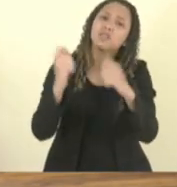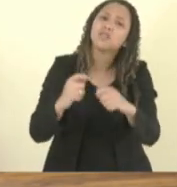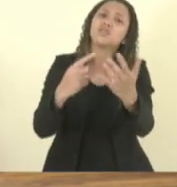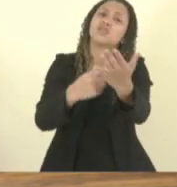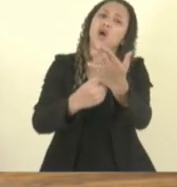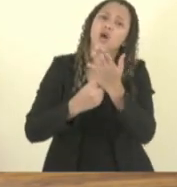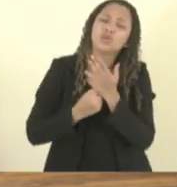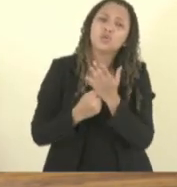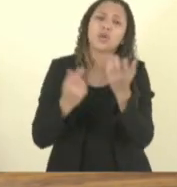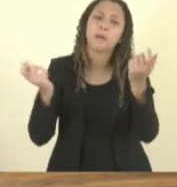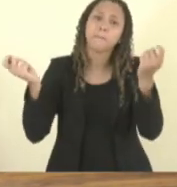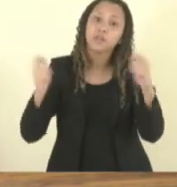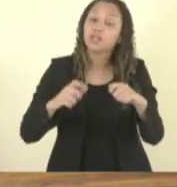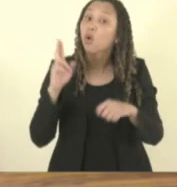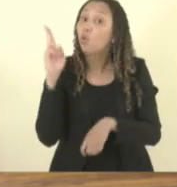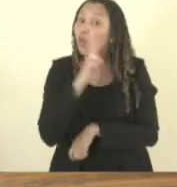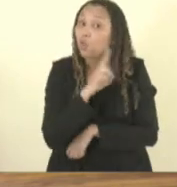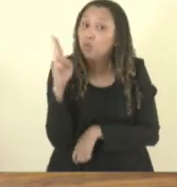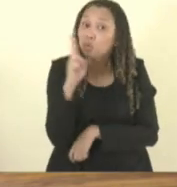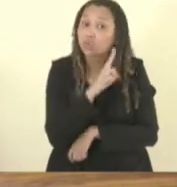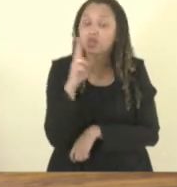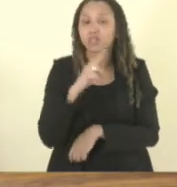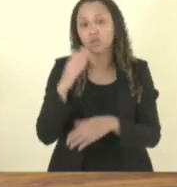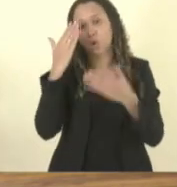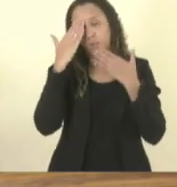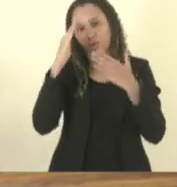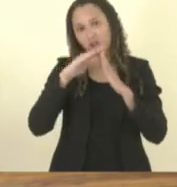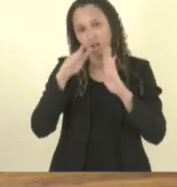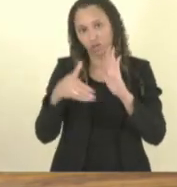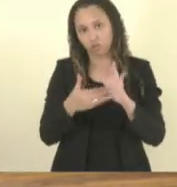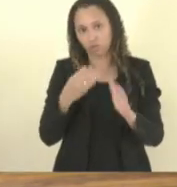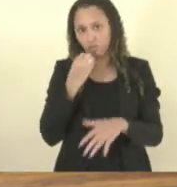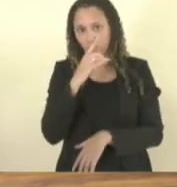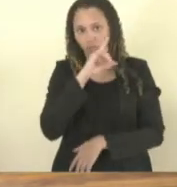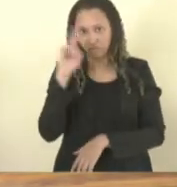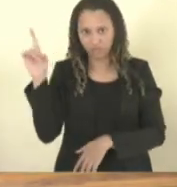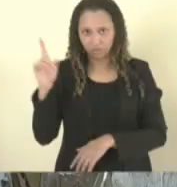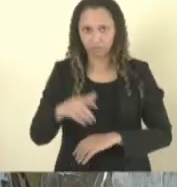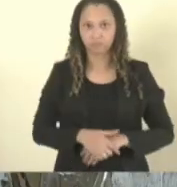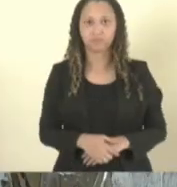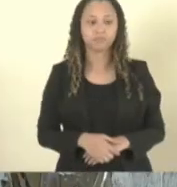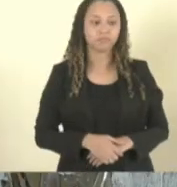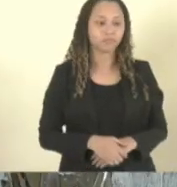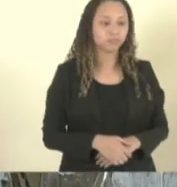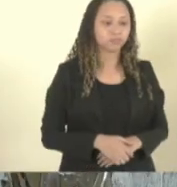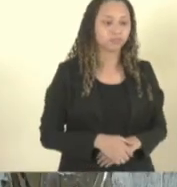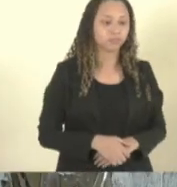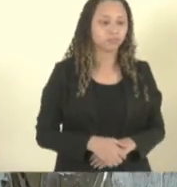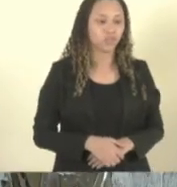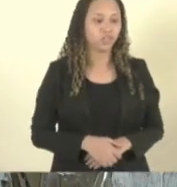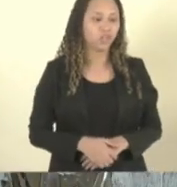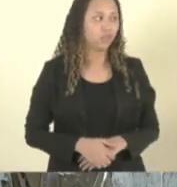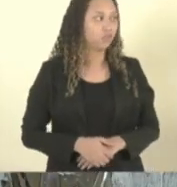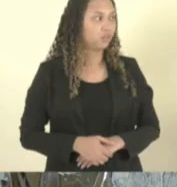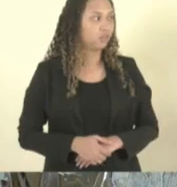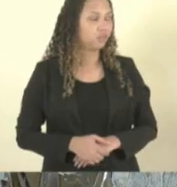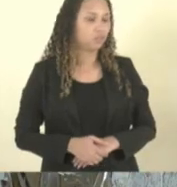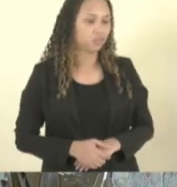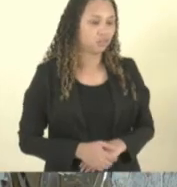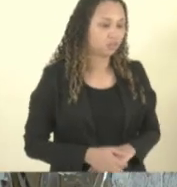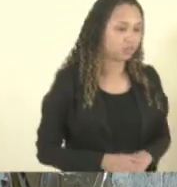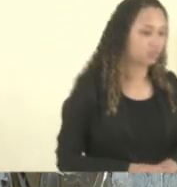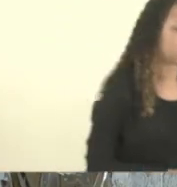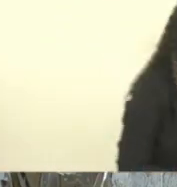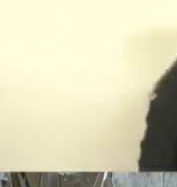e auxílio urgente. Obrigada a todos e um bom dia. Solange, só uma pergunta, a sua filha está matriculada